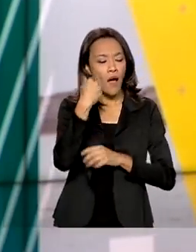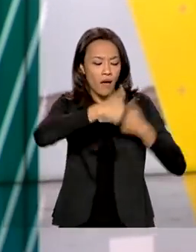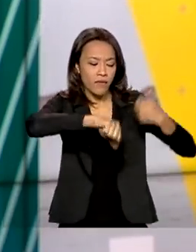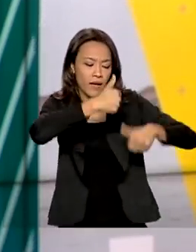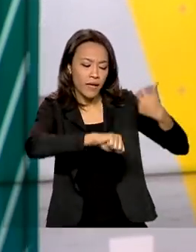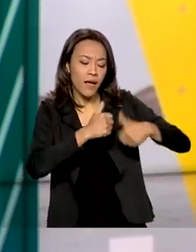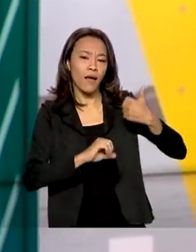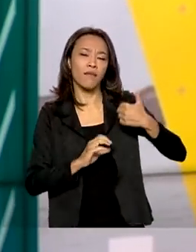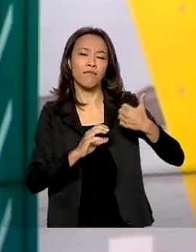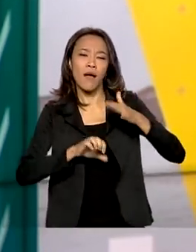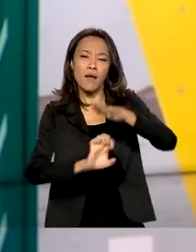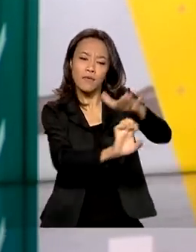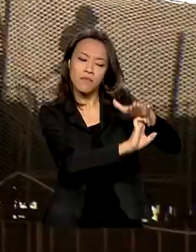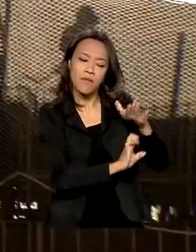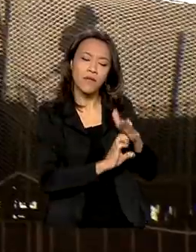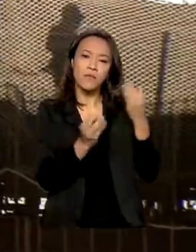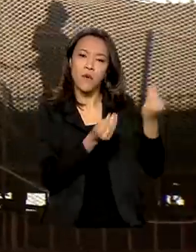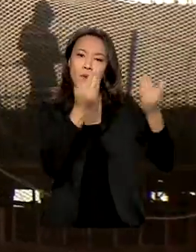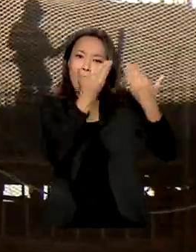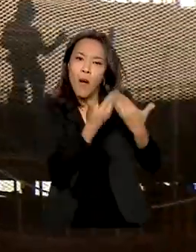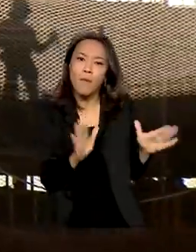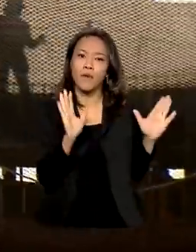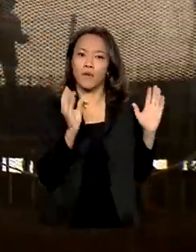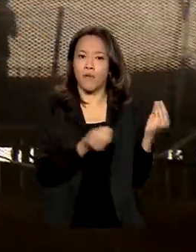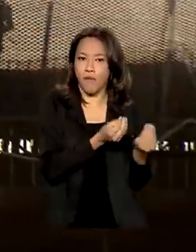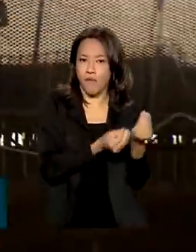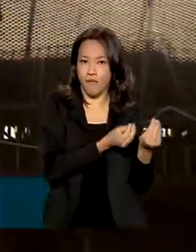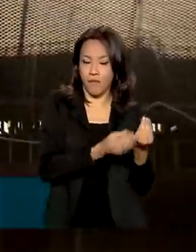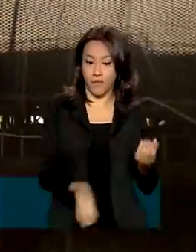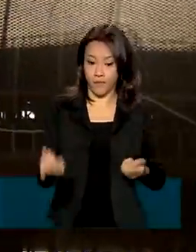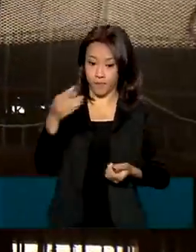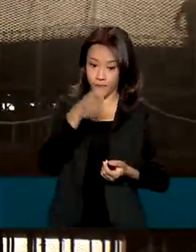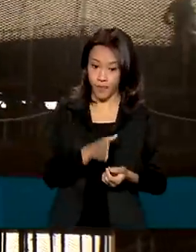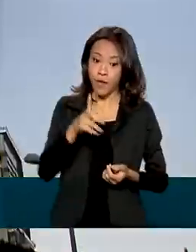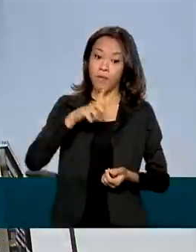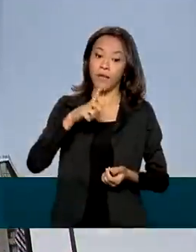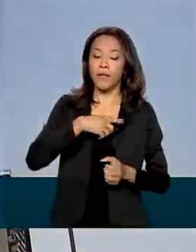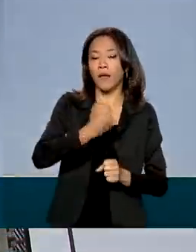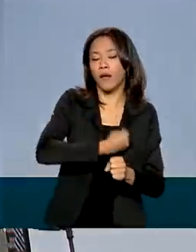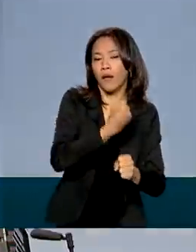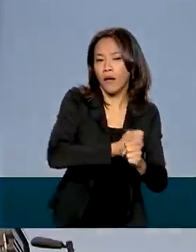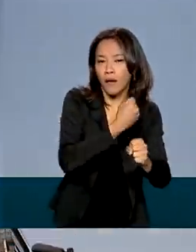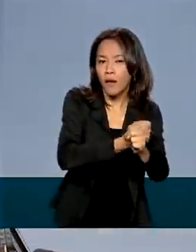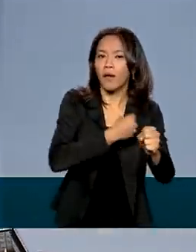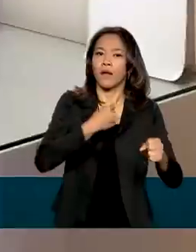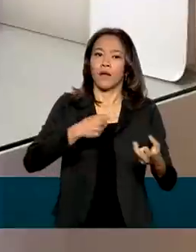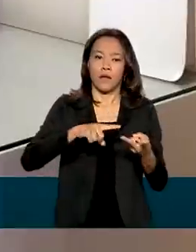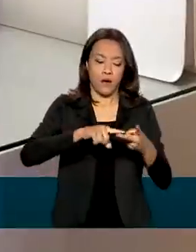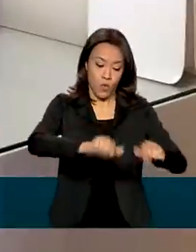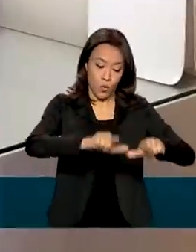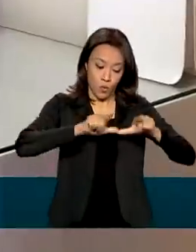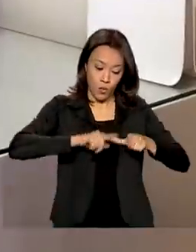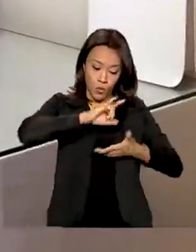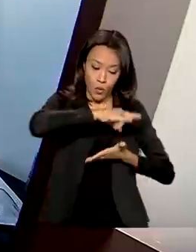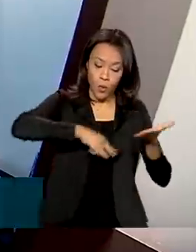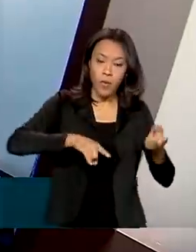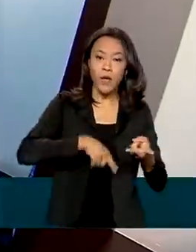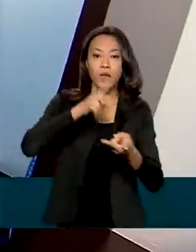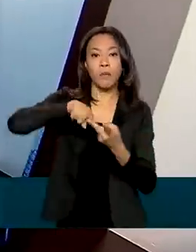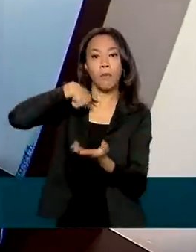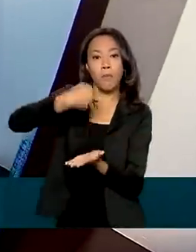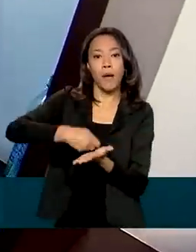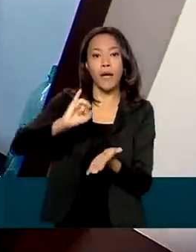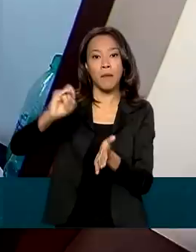economias do mundo todo. Obter um alvará de construção, registrar propriedades, pagar impostos,